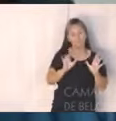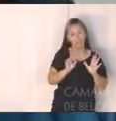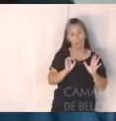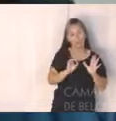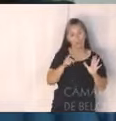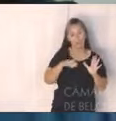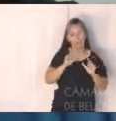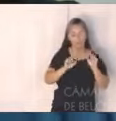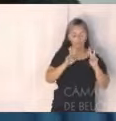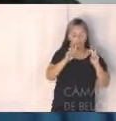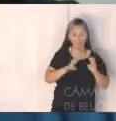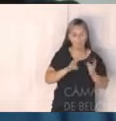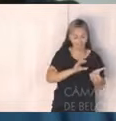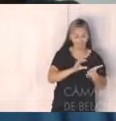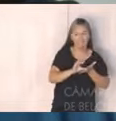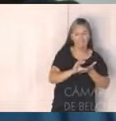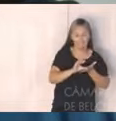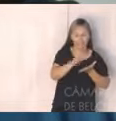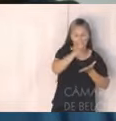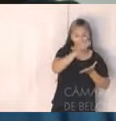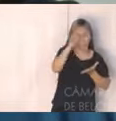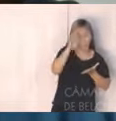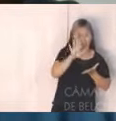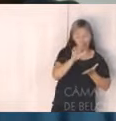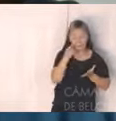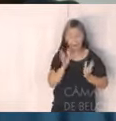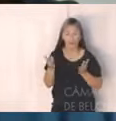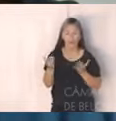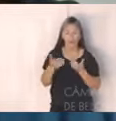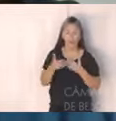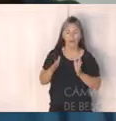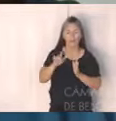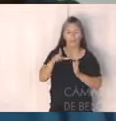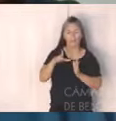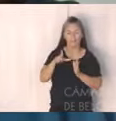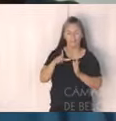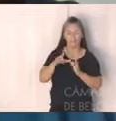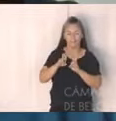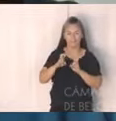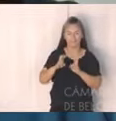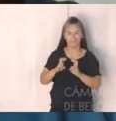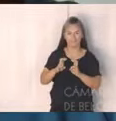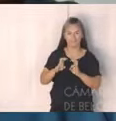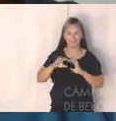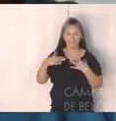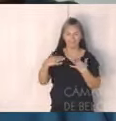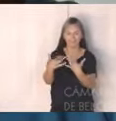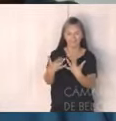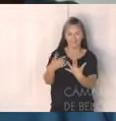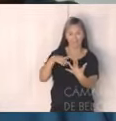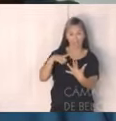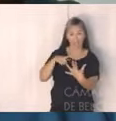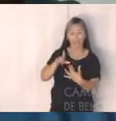e Finanças Públicas. Passaremos agora a audiência pública aprovada pelo requerimento de comissão 1184, barra 2021, de autoria do